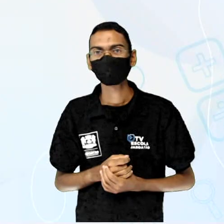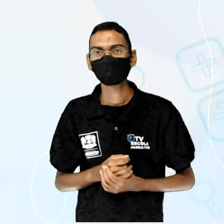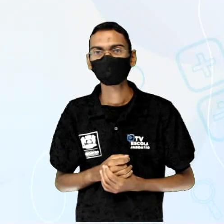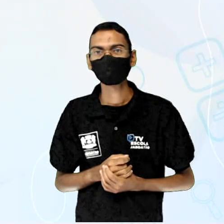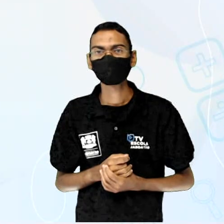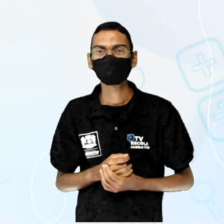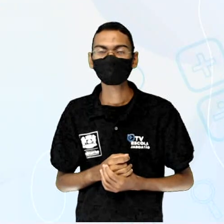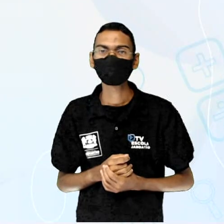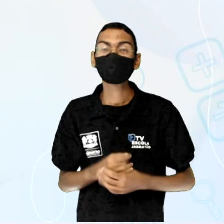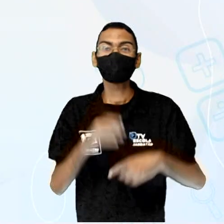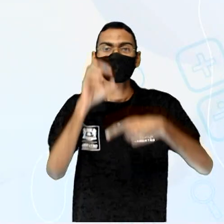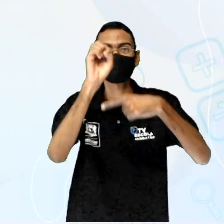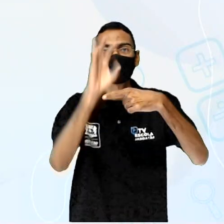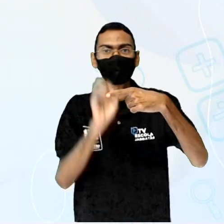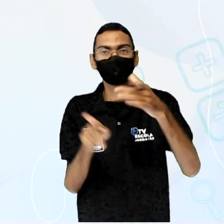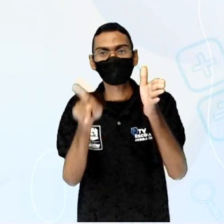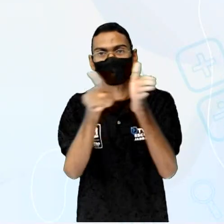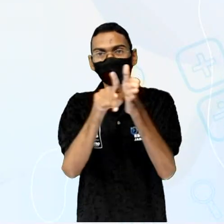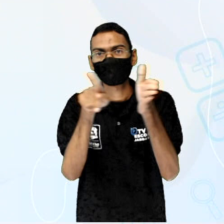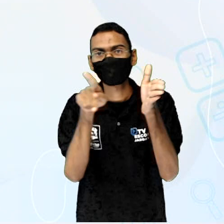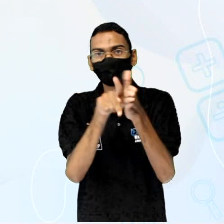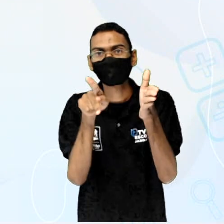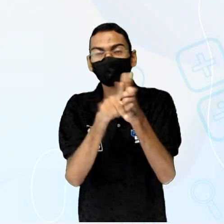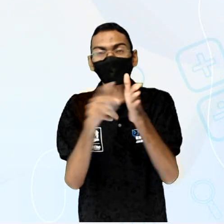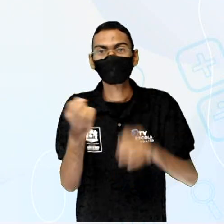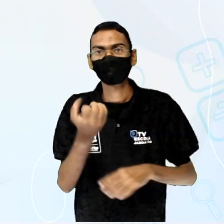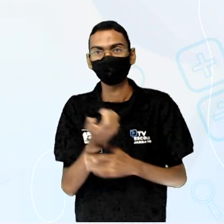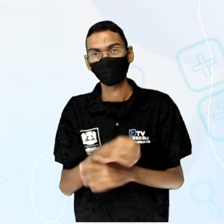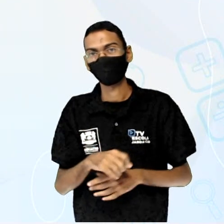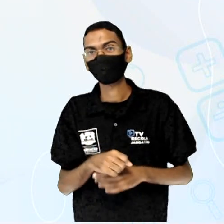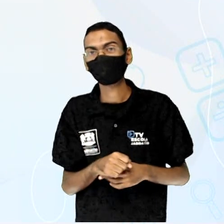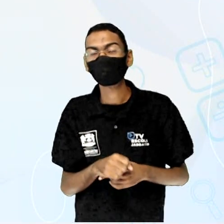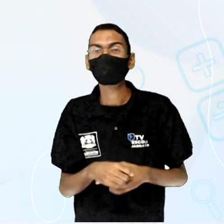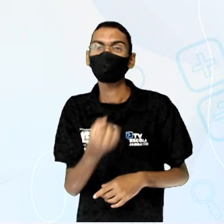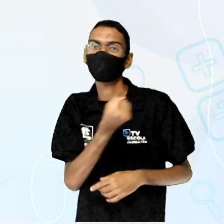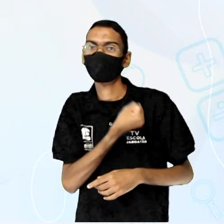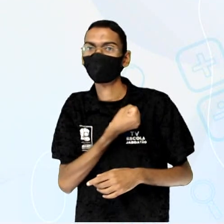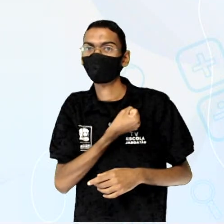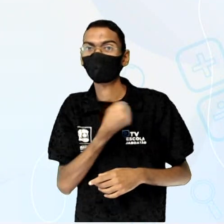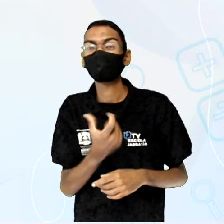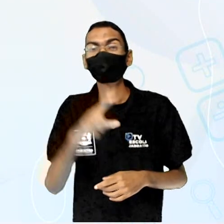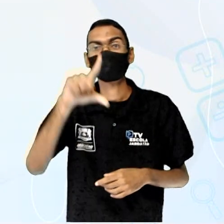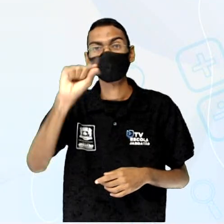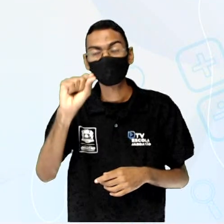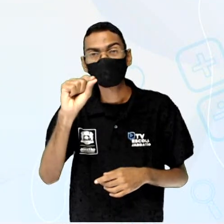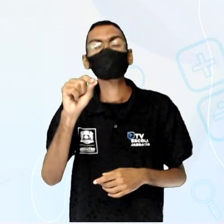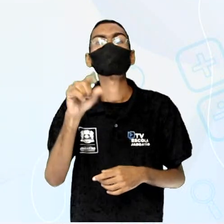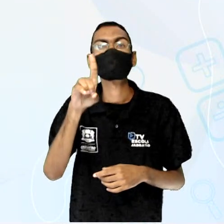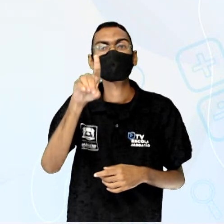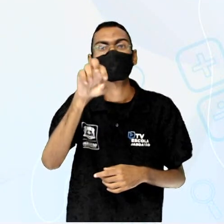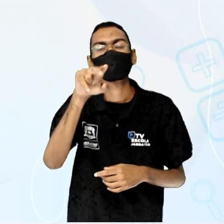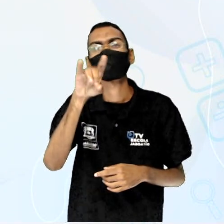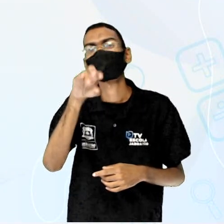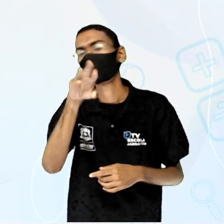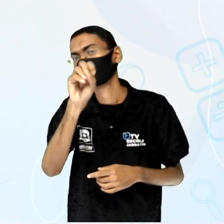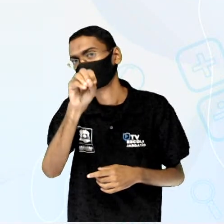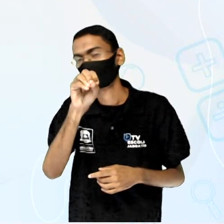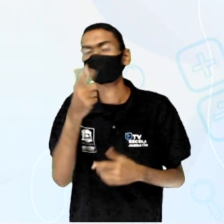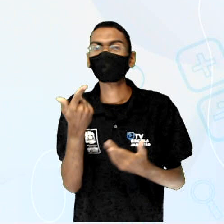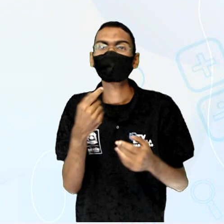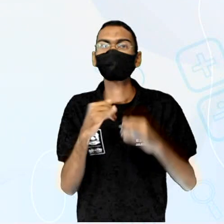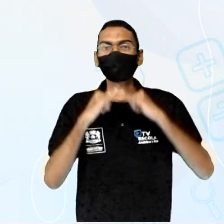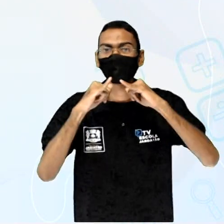A fração própria é aquela cujo numerador é menor que o denominador. Dizemos também que ela é própria